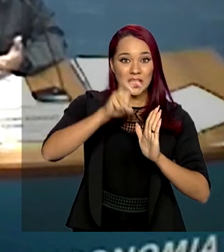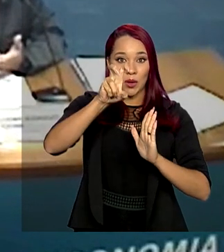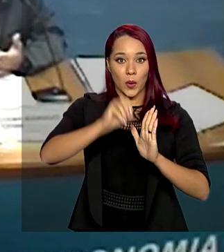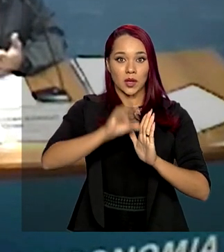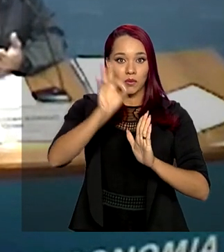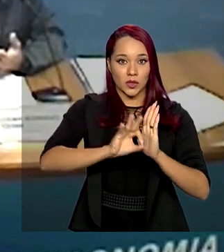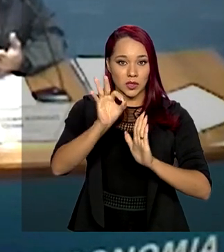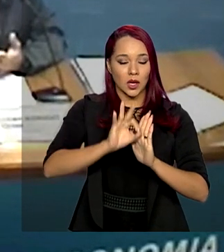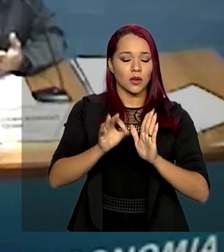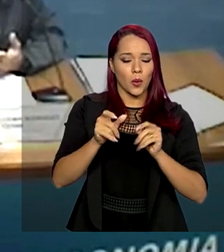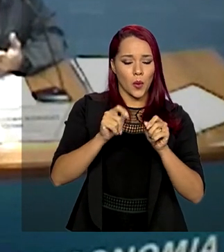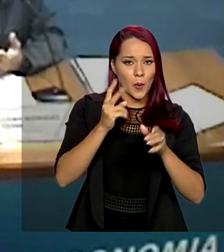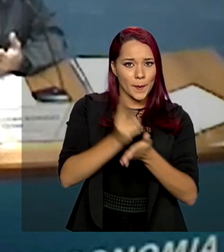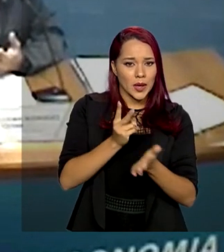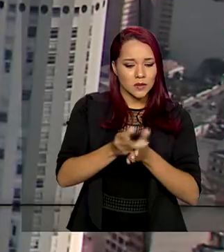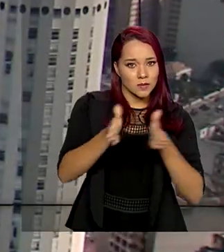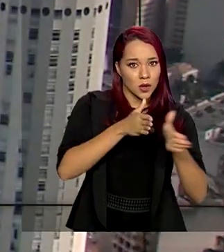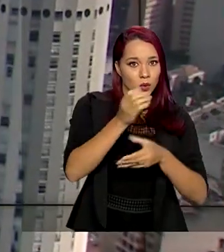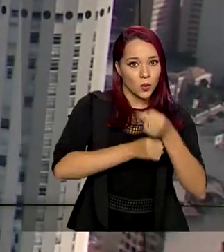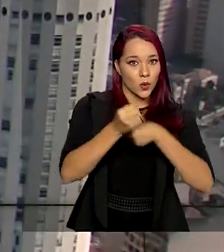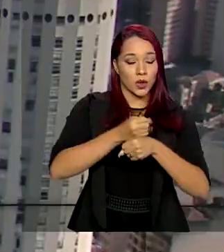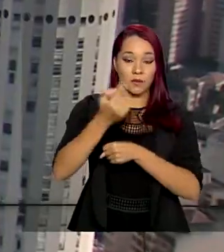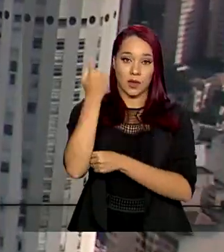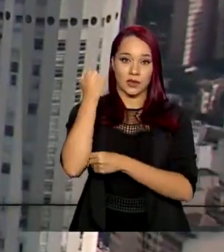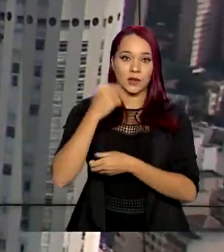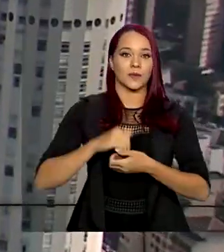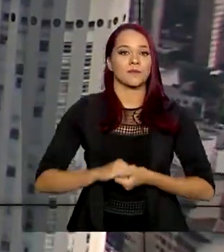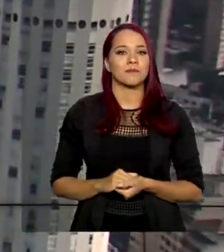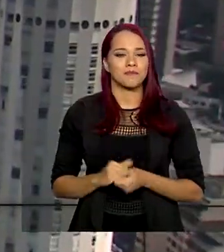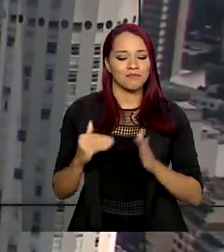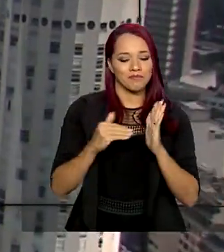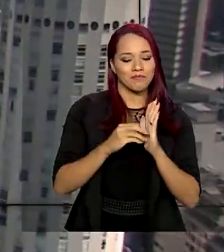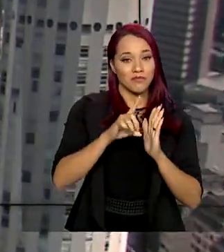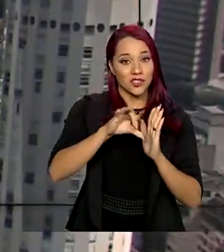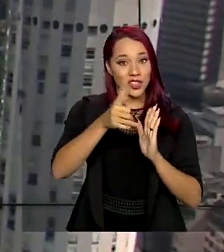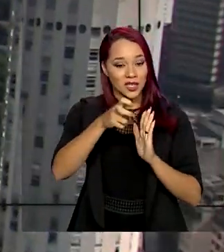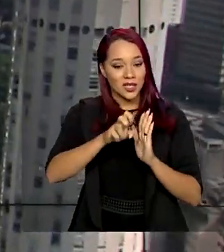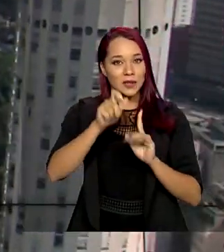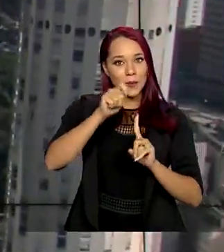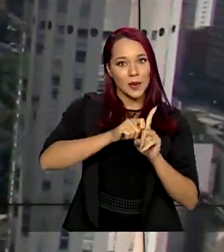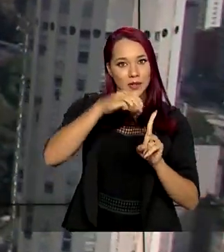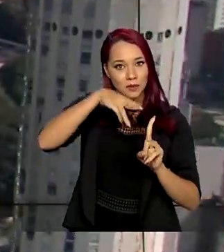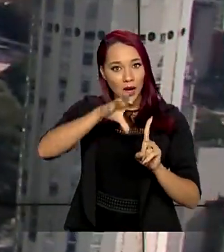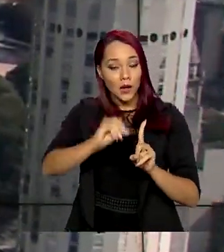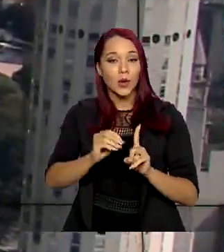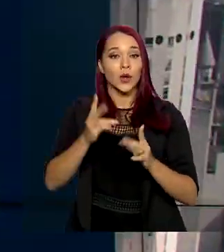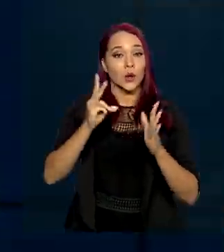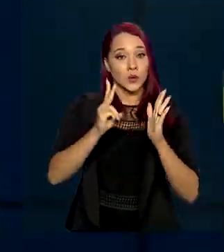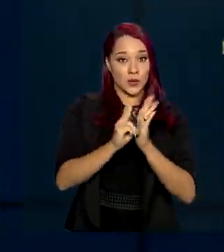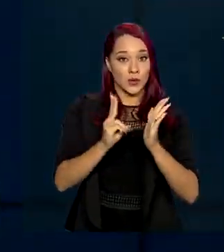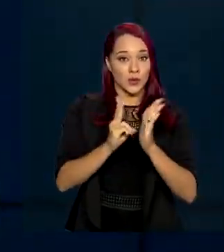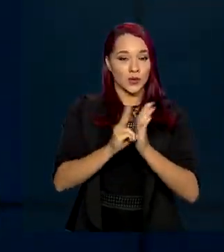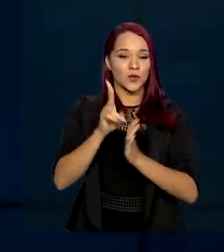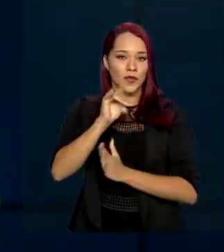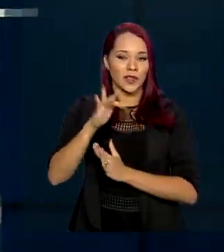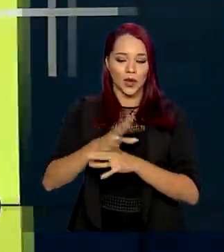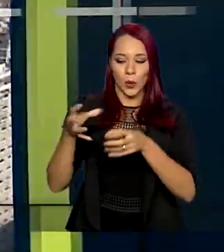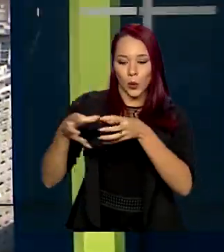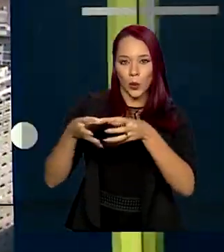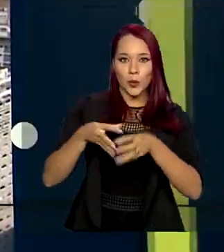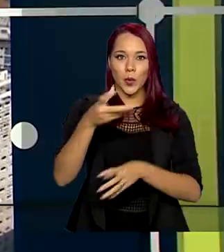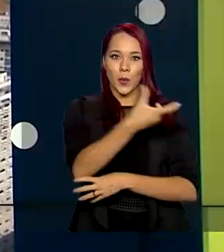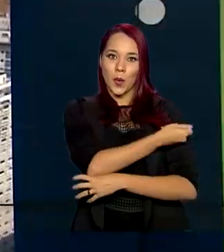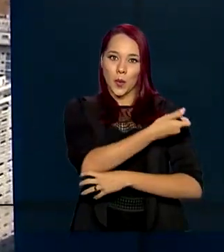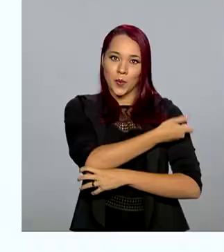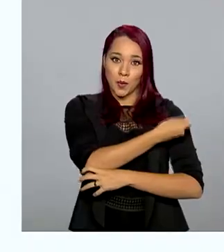ao mesmo período do ano passado. Até o dia 15 de maio, os indígenas vão receber equipes de vacinação nas